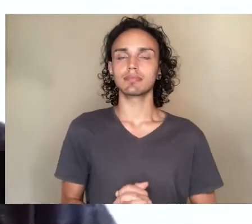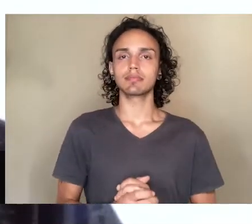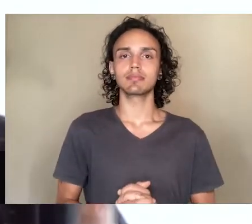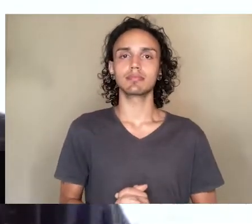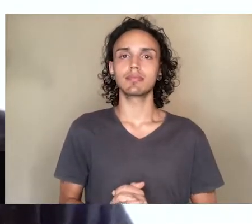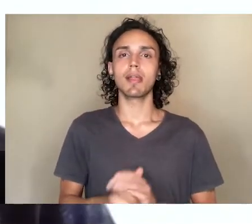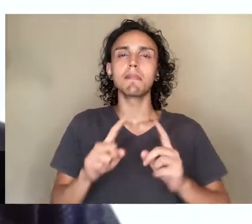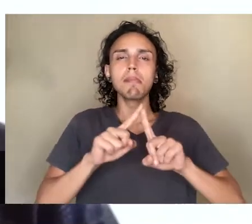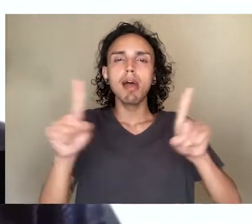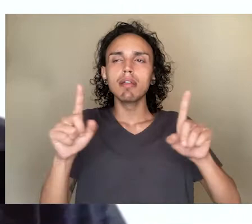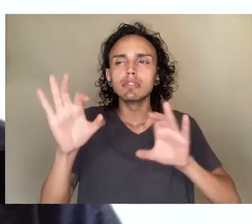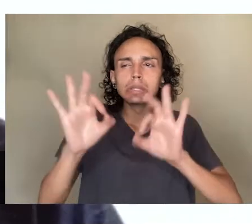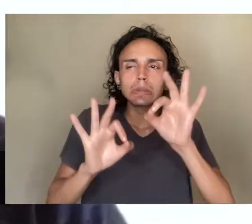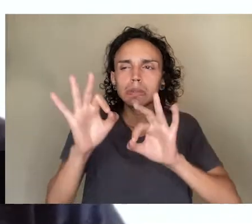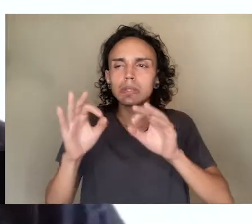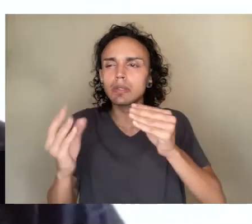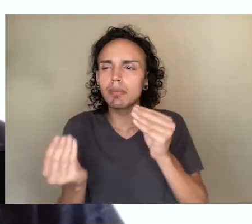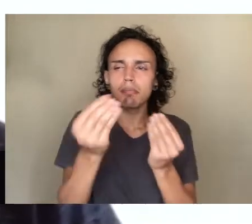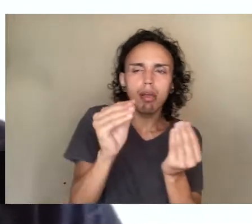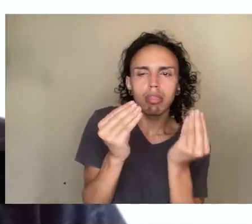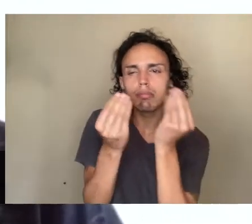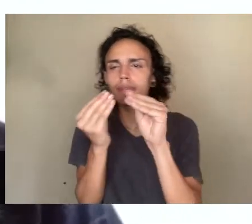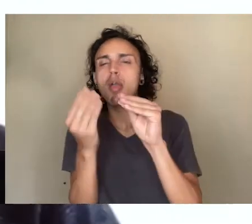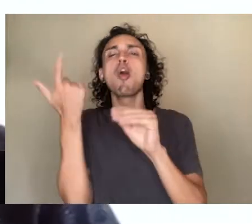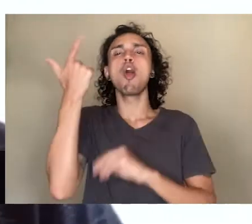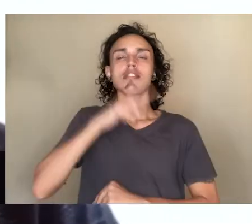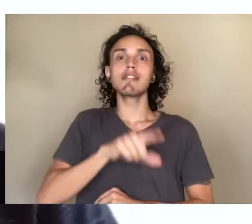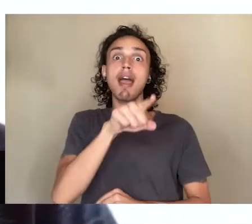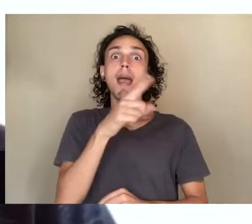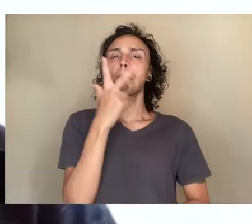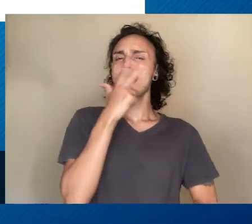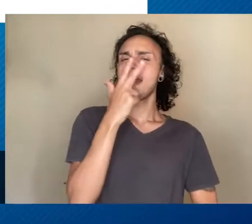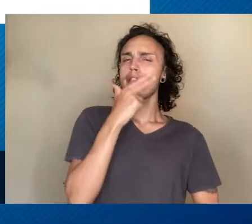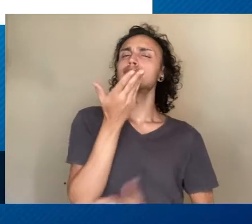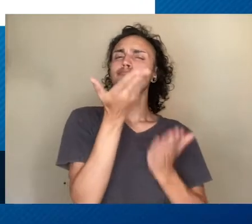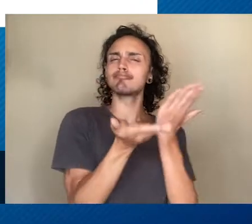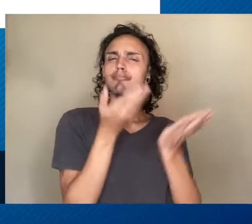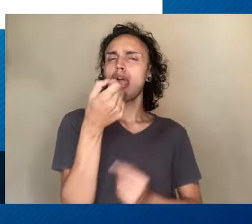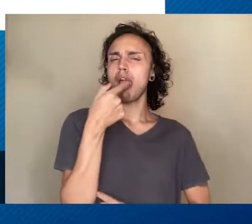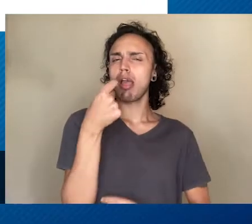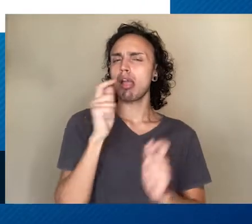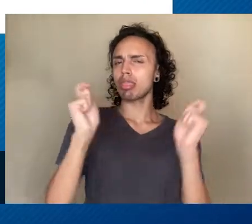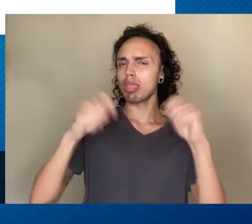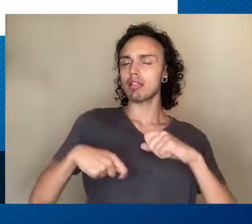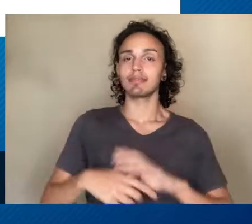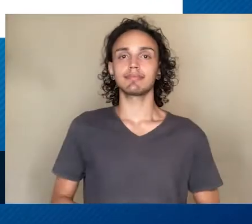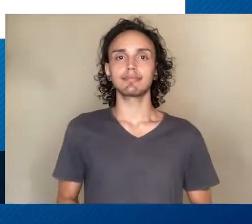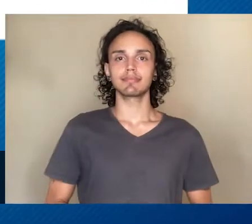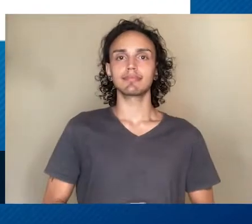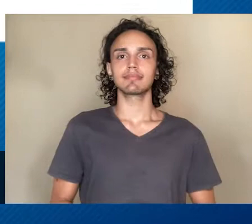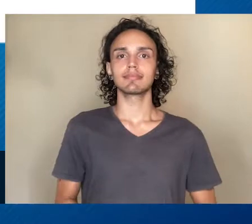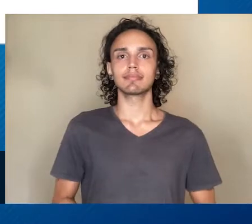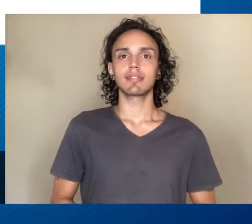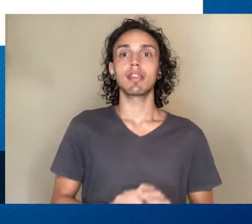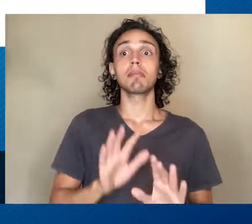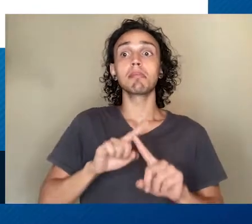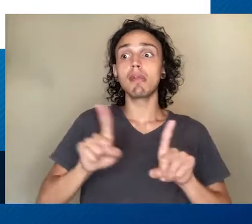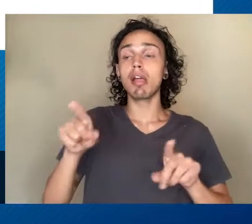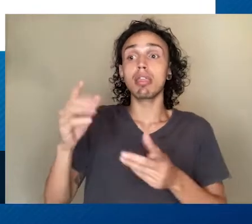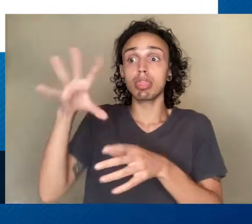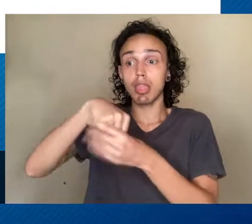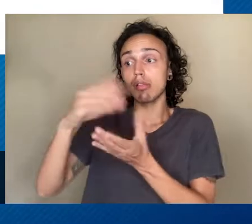e ele era reinterpretado justamente para sustentar esse debate. E, em momentos posteriores, esse estudo era